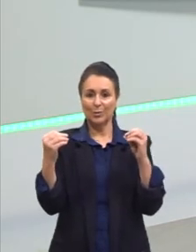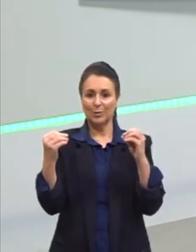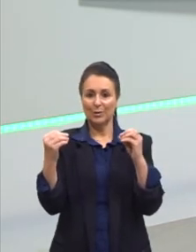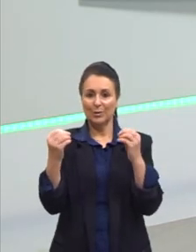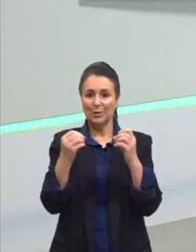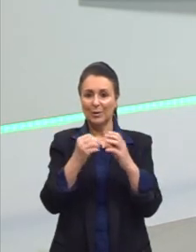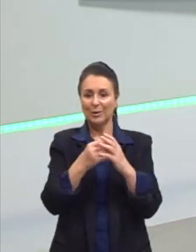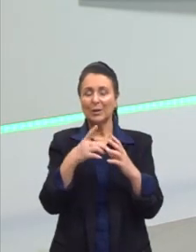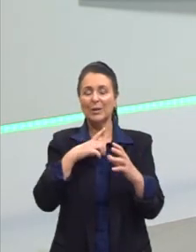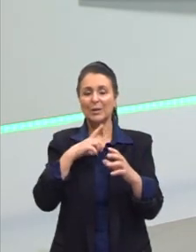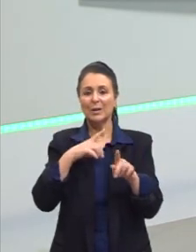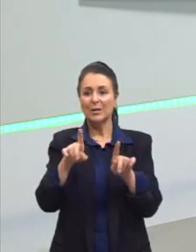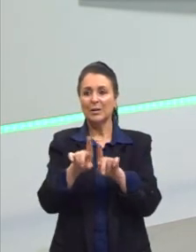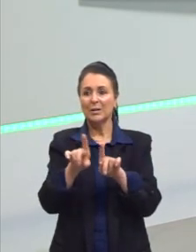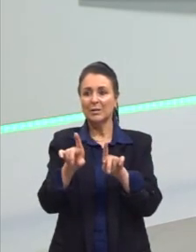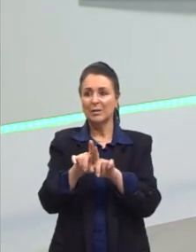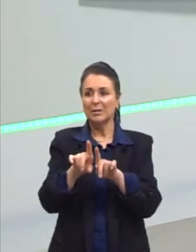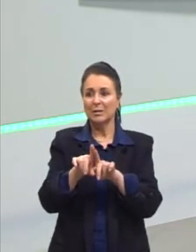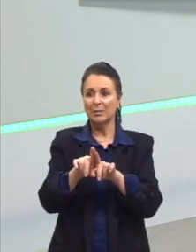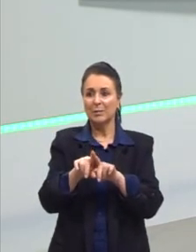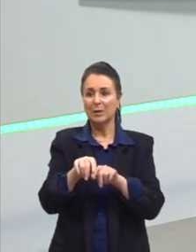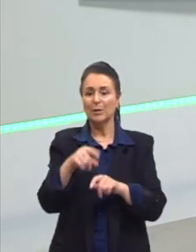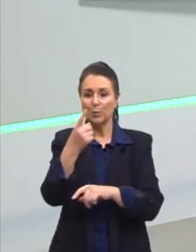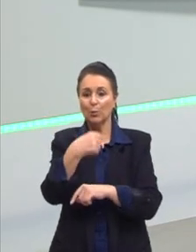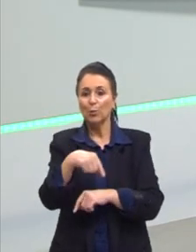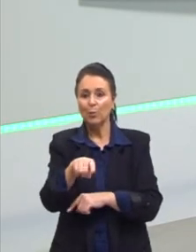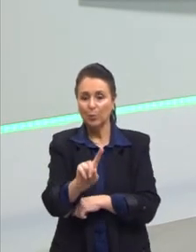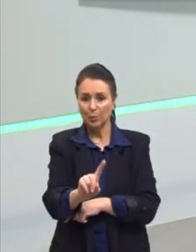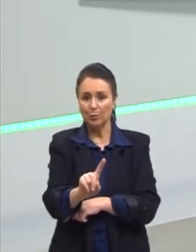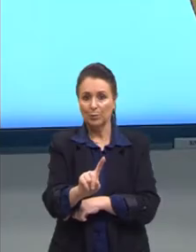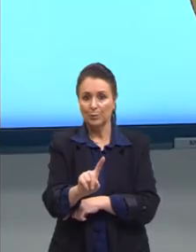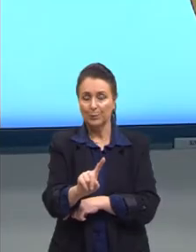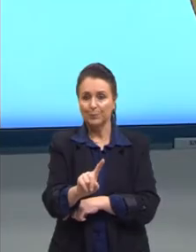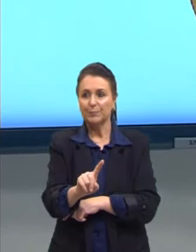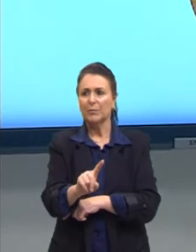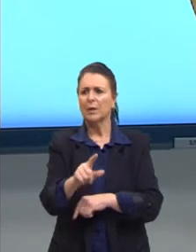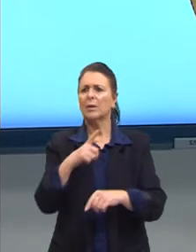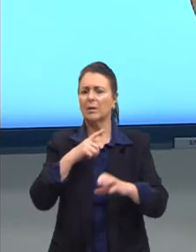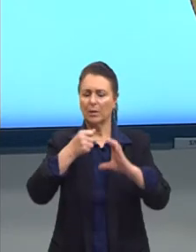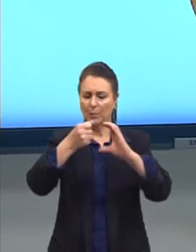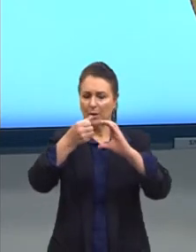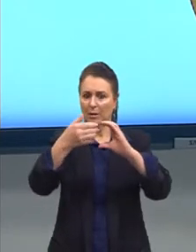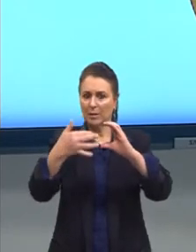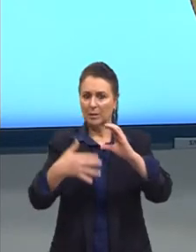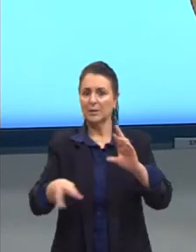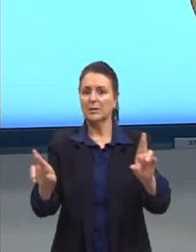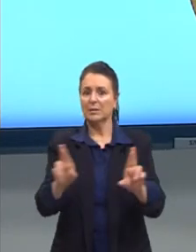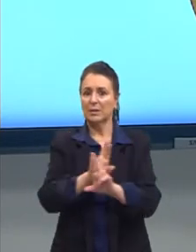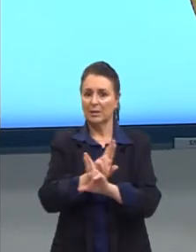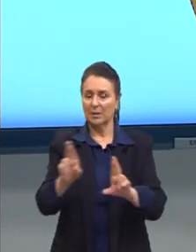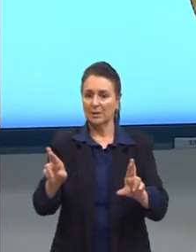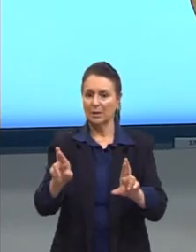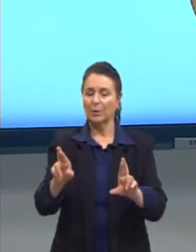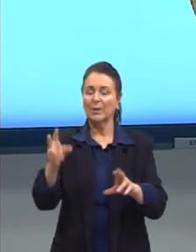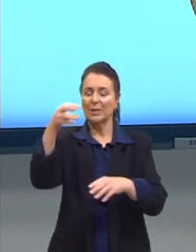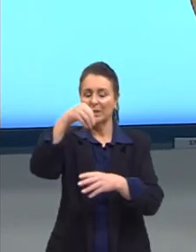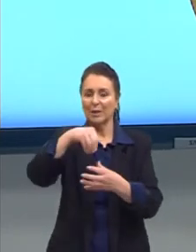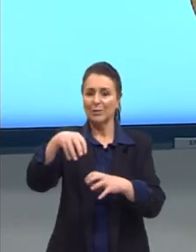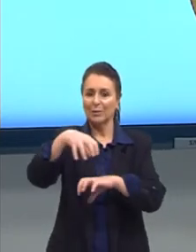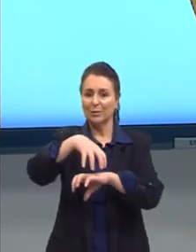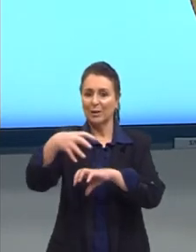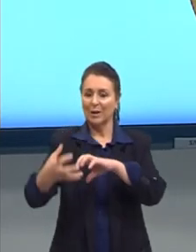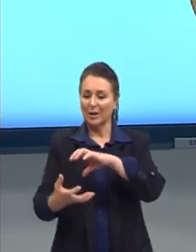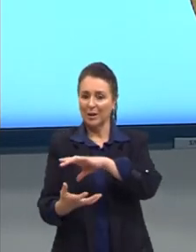E aqui também tem o paguro e a anêmula, certo? Que é bem característico dessa relação ecológica. O